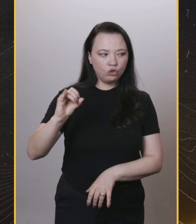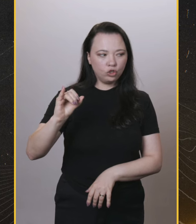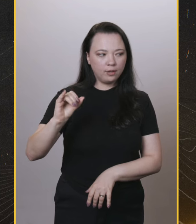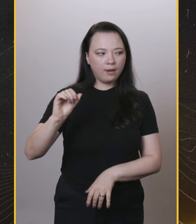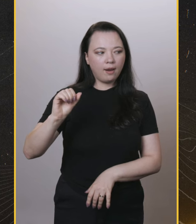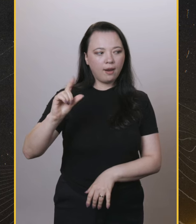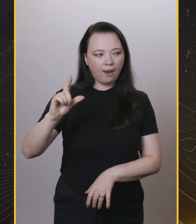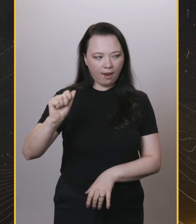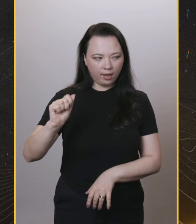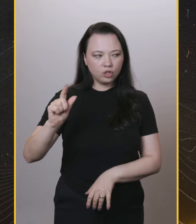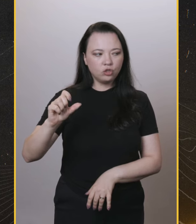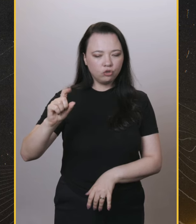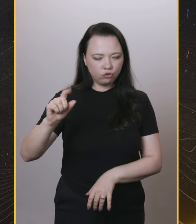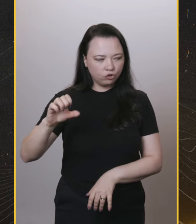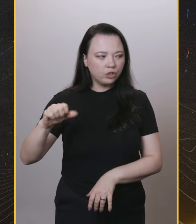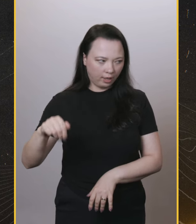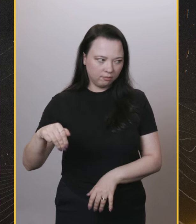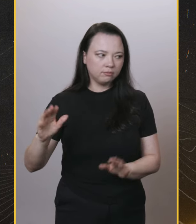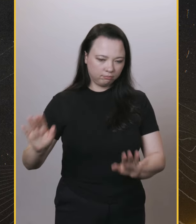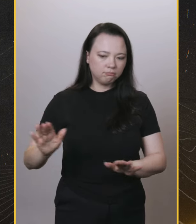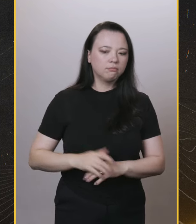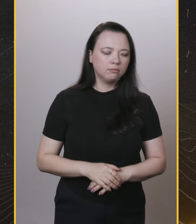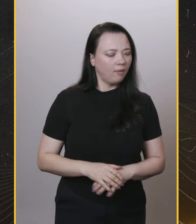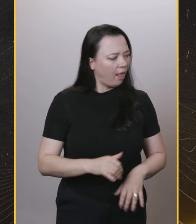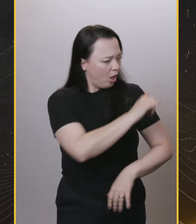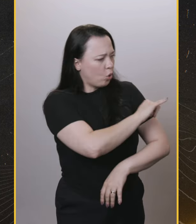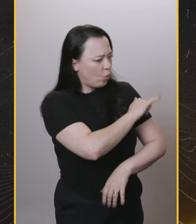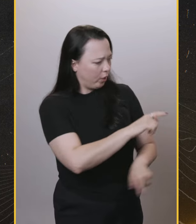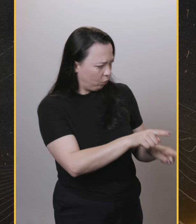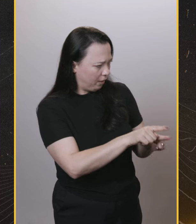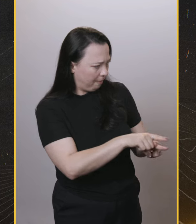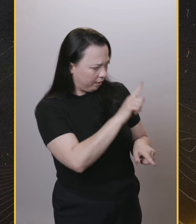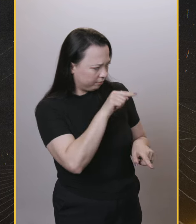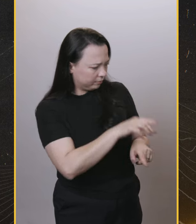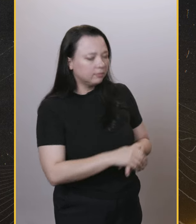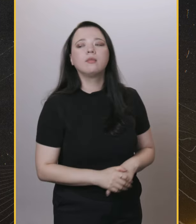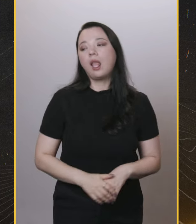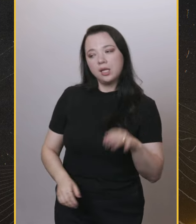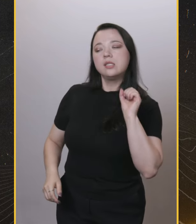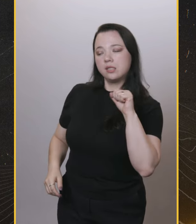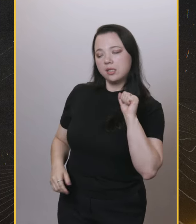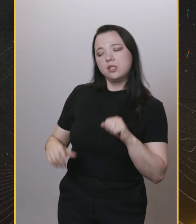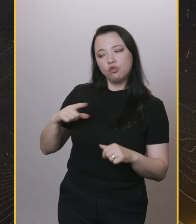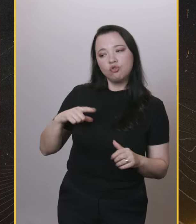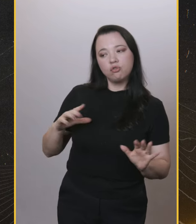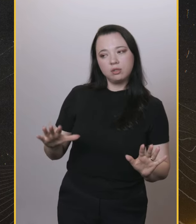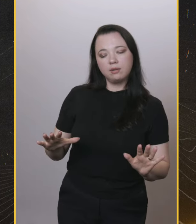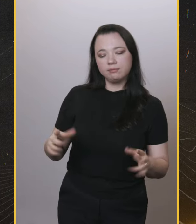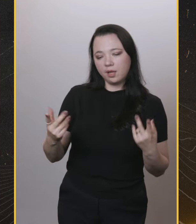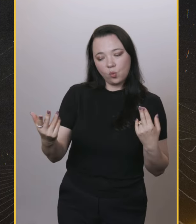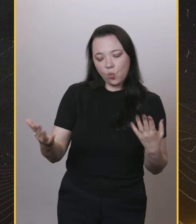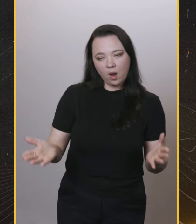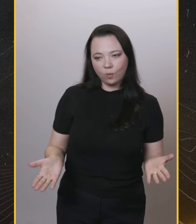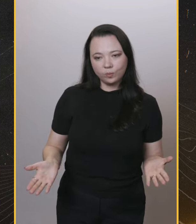a gente chama isso, sabe de quê? De crocodilagem. Entendi. Crocodilagem, velho. Tinha isso lá no Rio também, não?